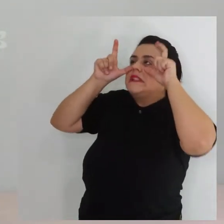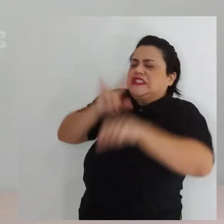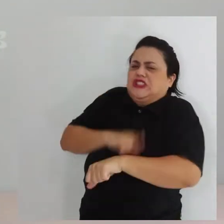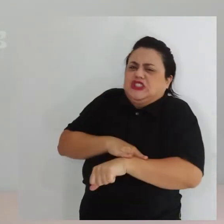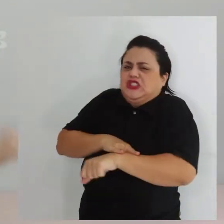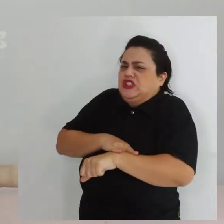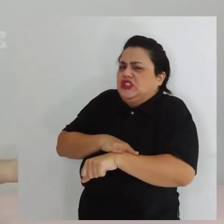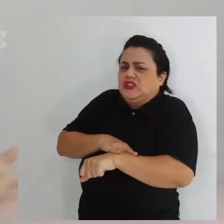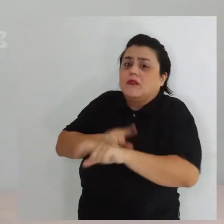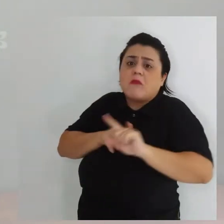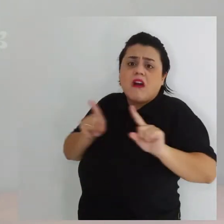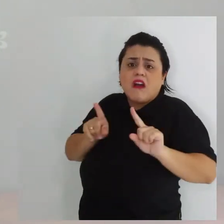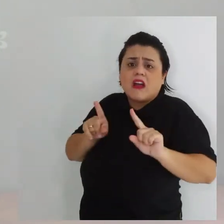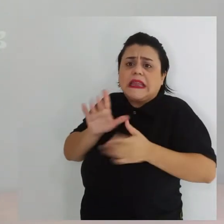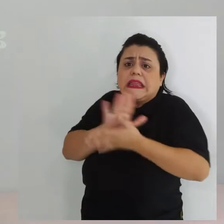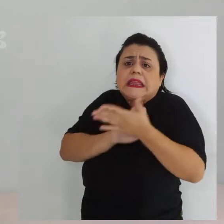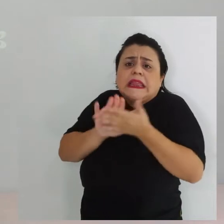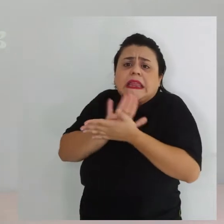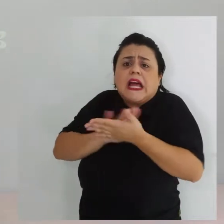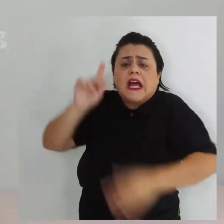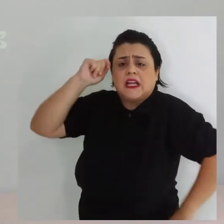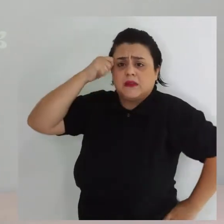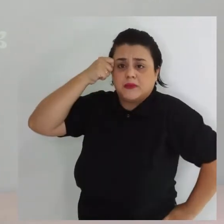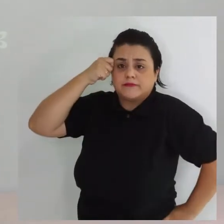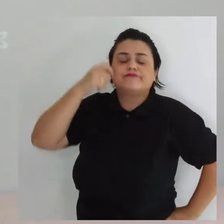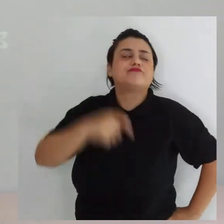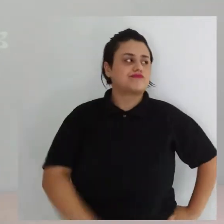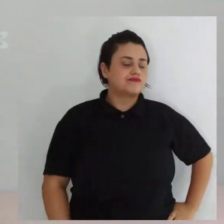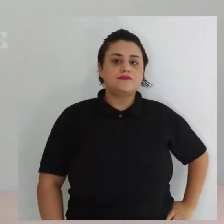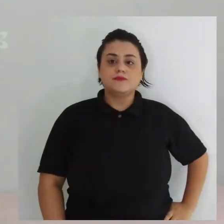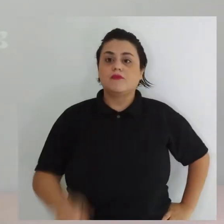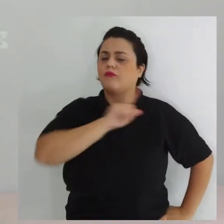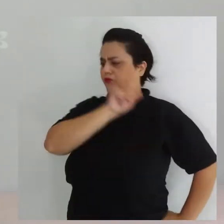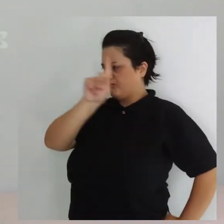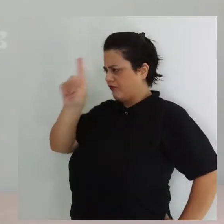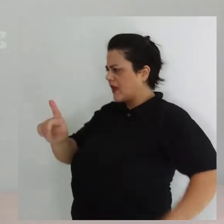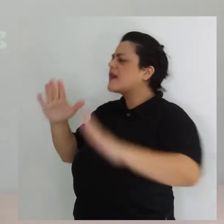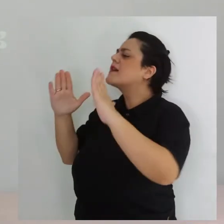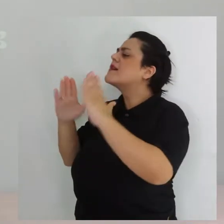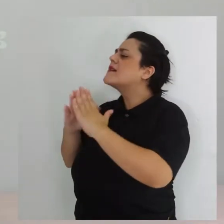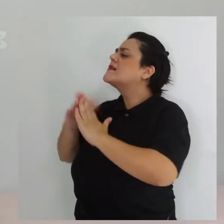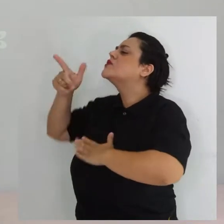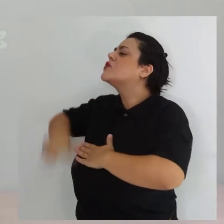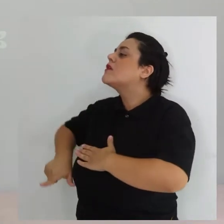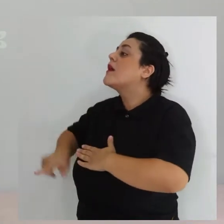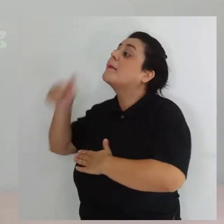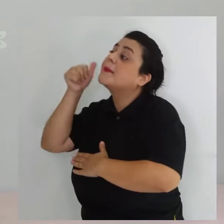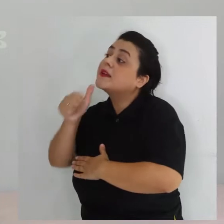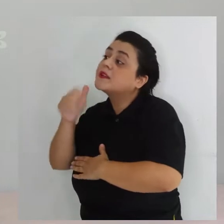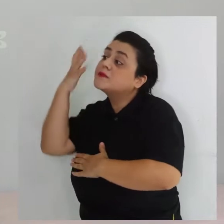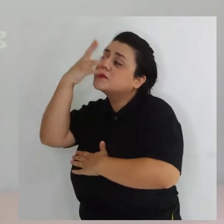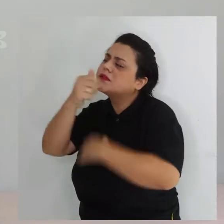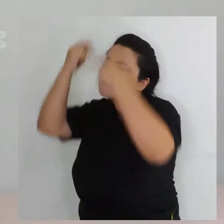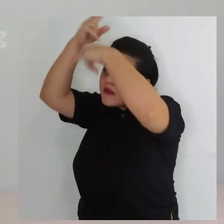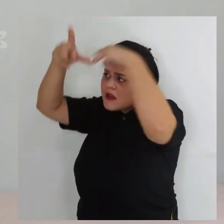não ficou nada preto. Então ele voltou lá na casa da menina e perguntou outra vez, Menina